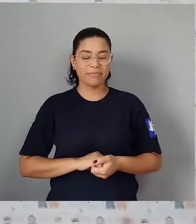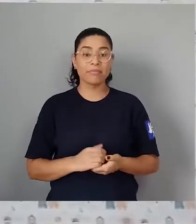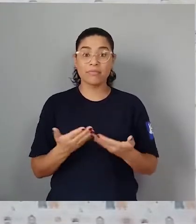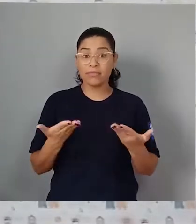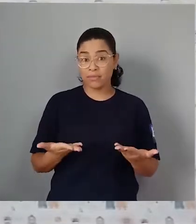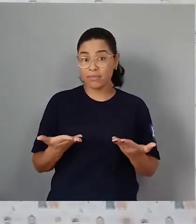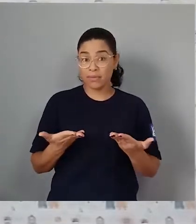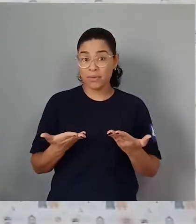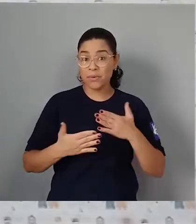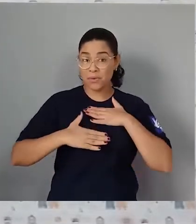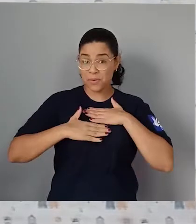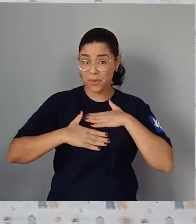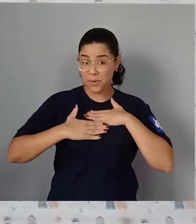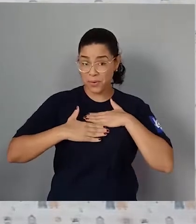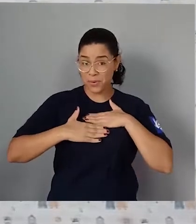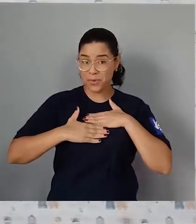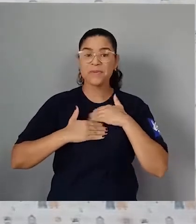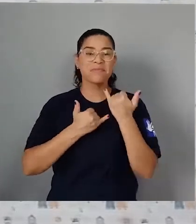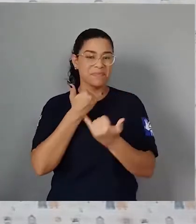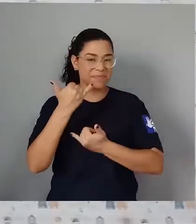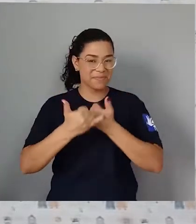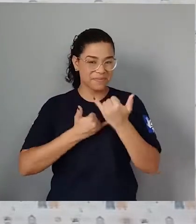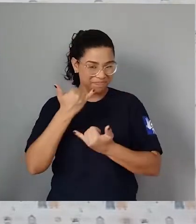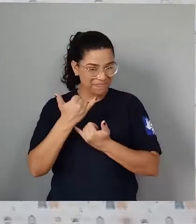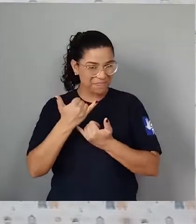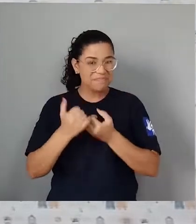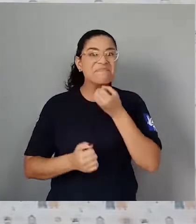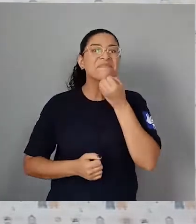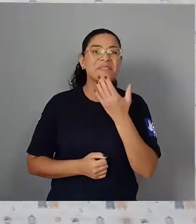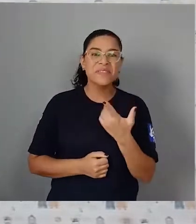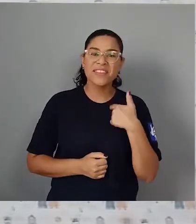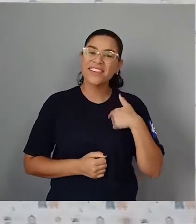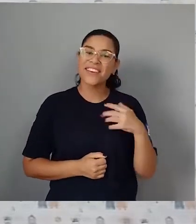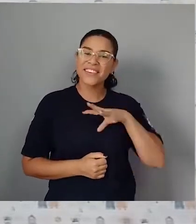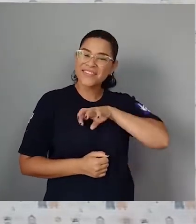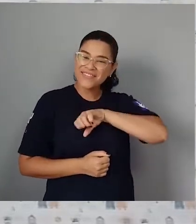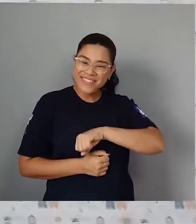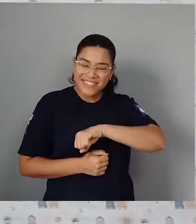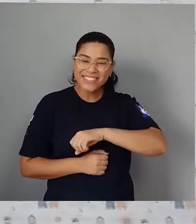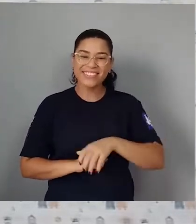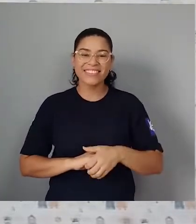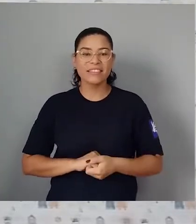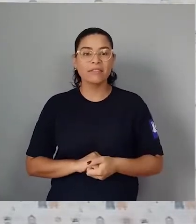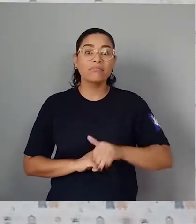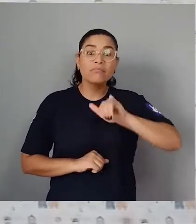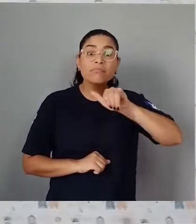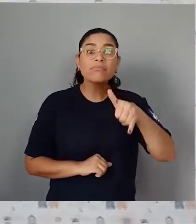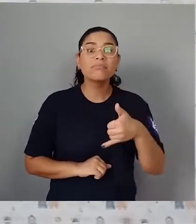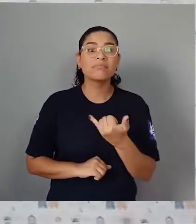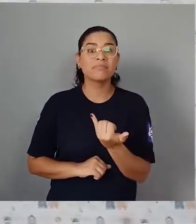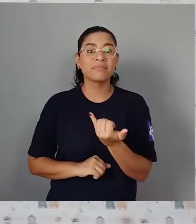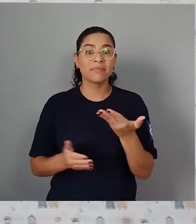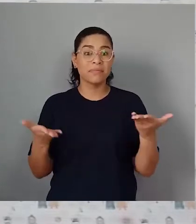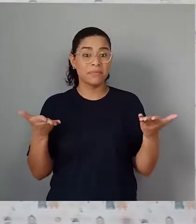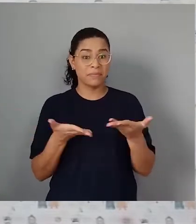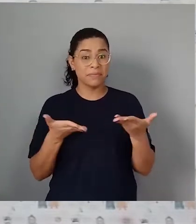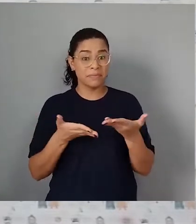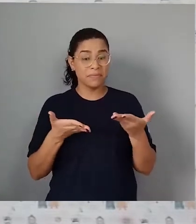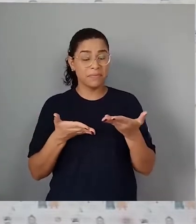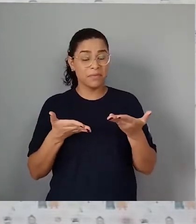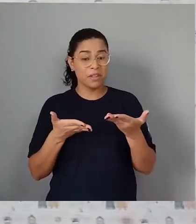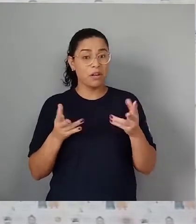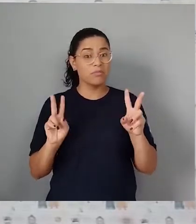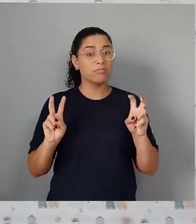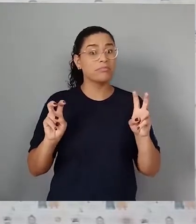brincadeira? É muito boa, né? Eu amei. E aproveitando esse papo de Lagarta